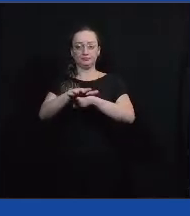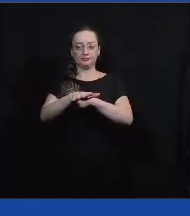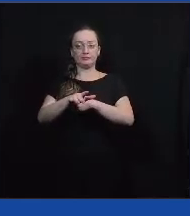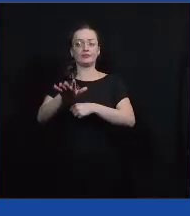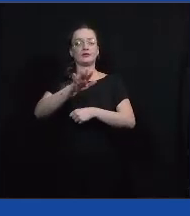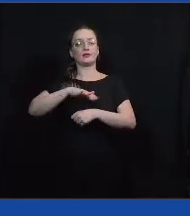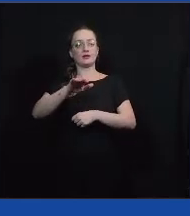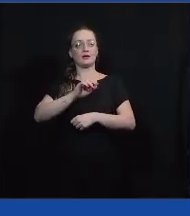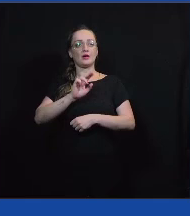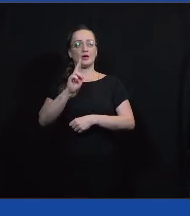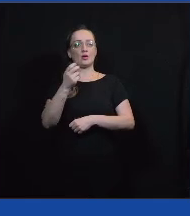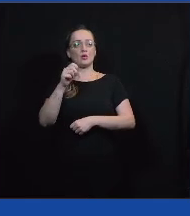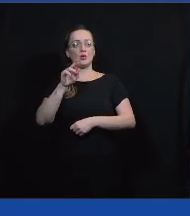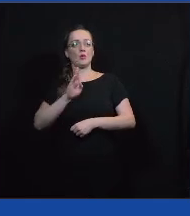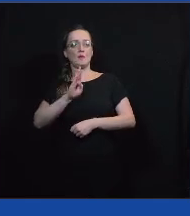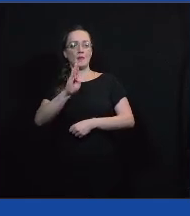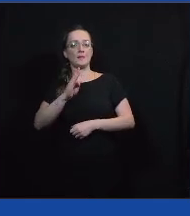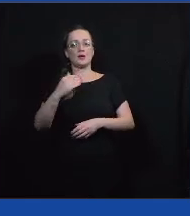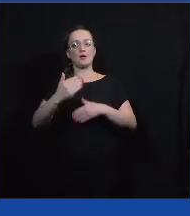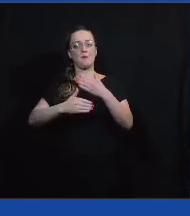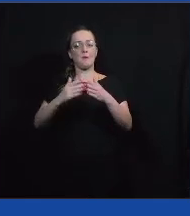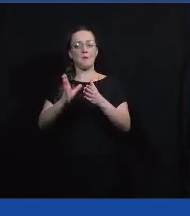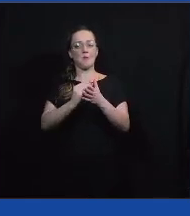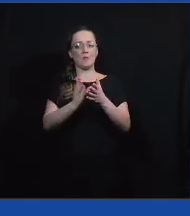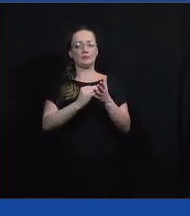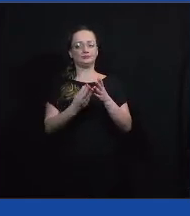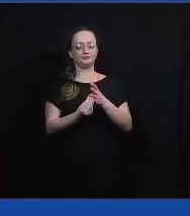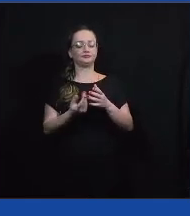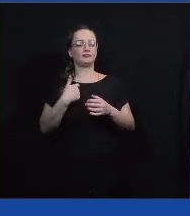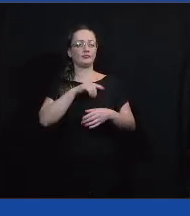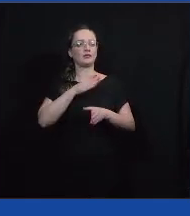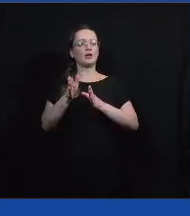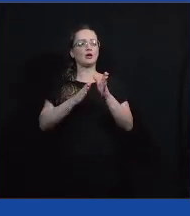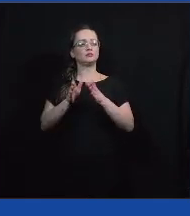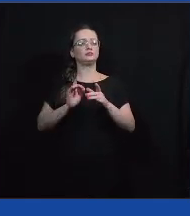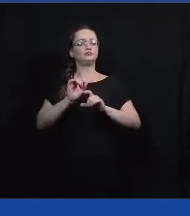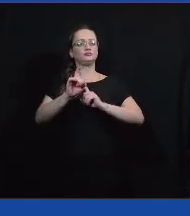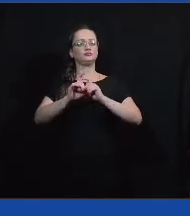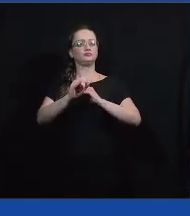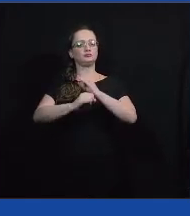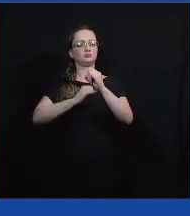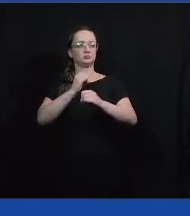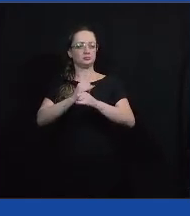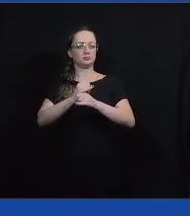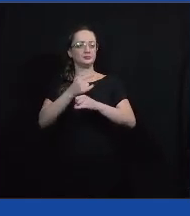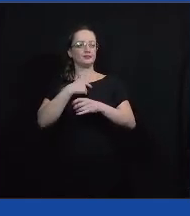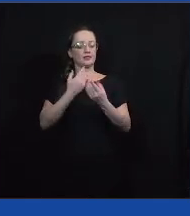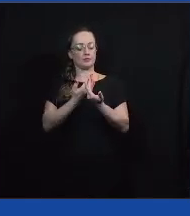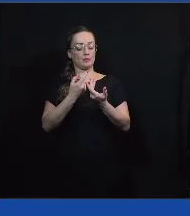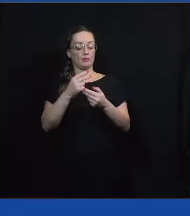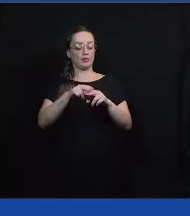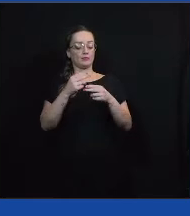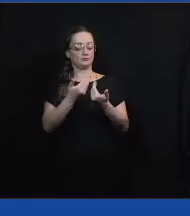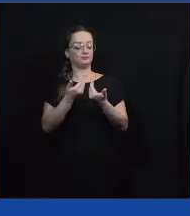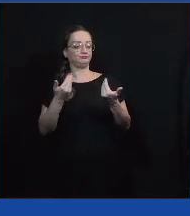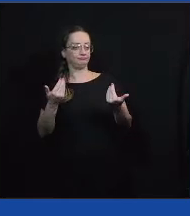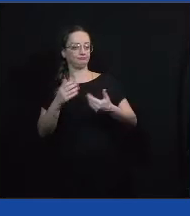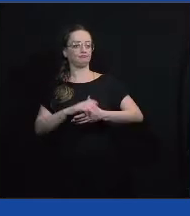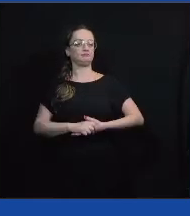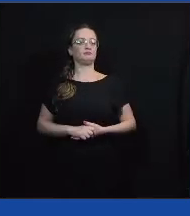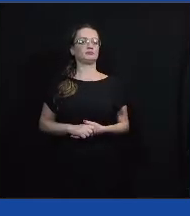para coletar alunos e ter acesso à internet por lá, qualquer coisa, tendo distanciamento, tudo isso, assim. Então,